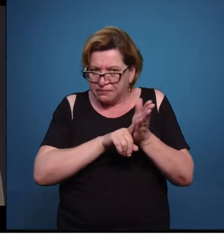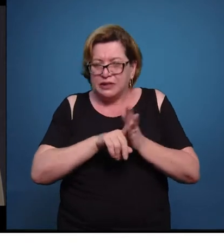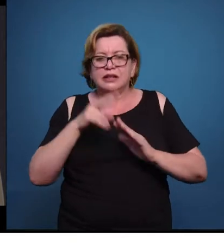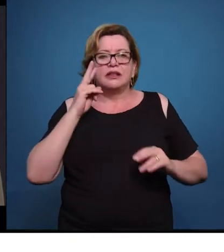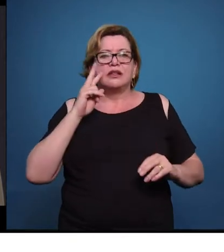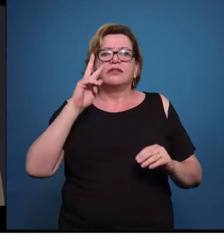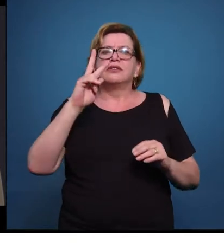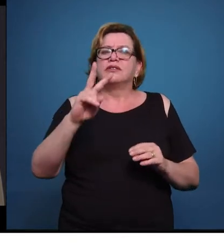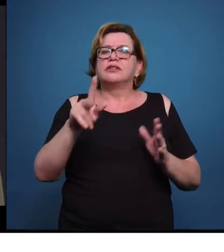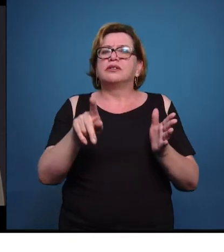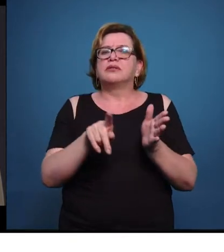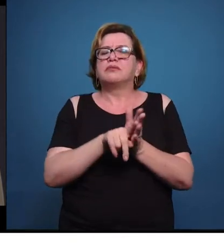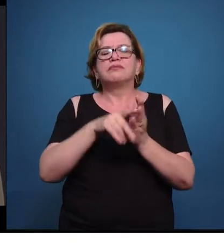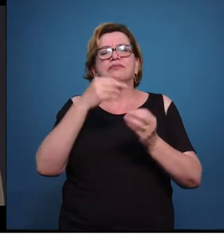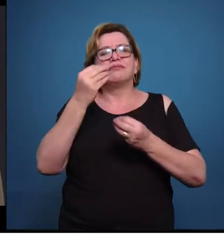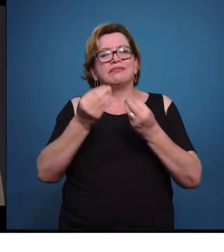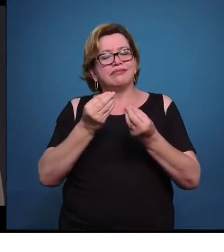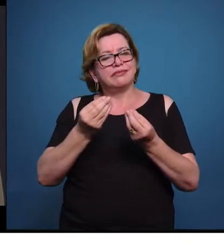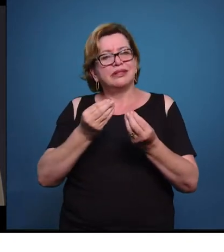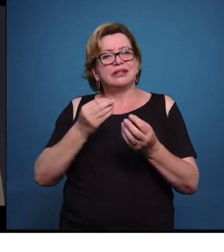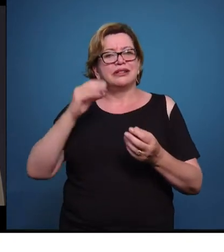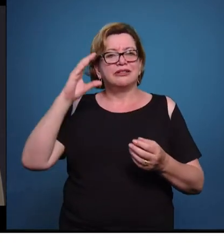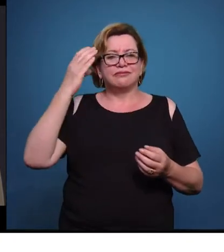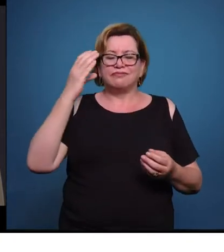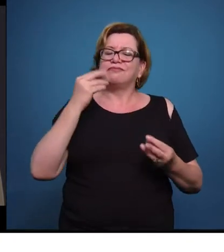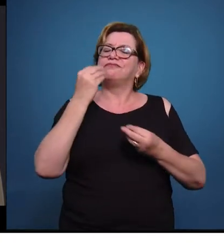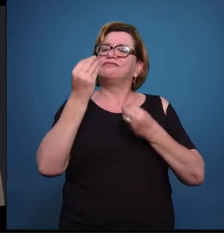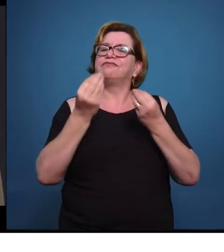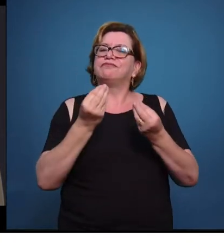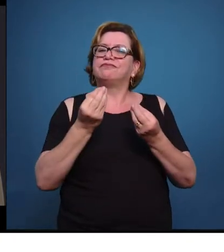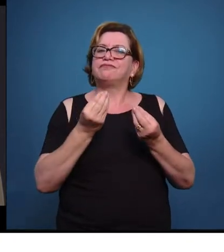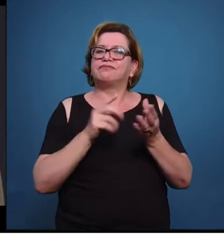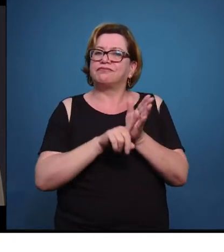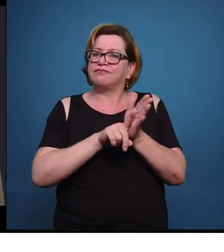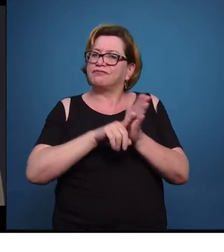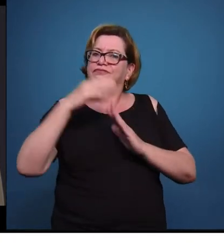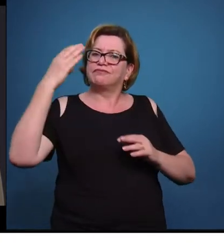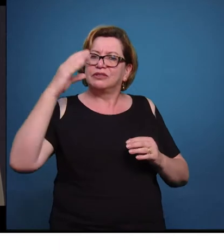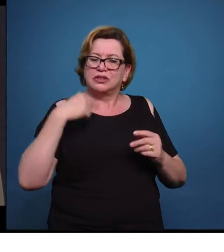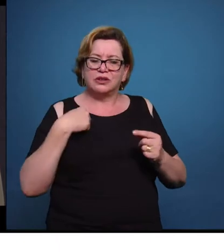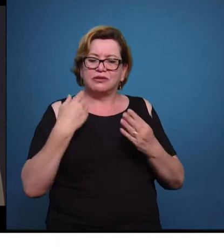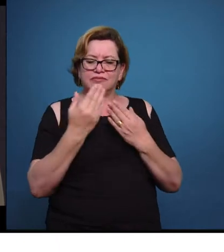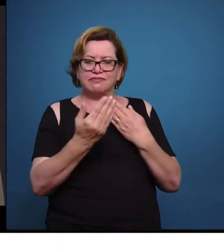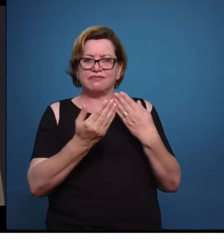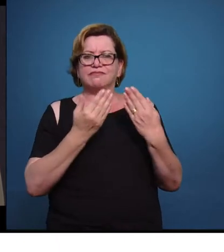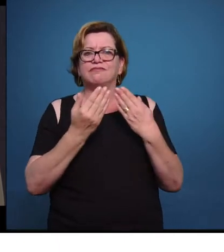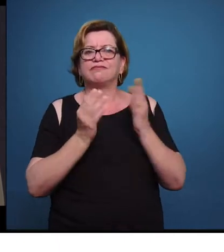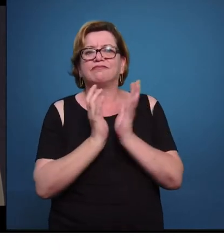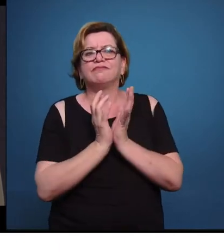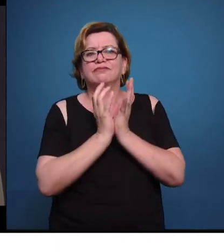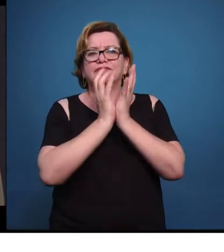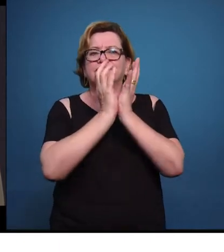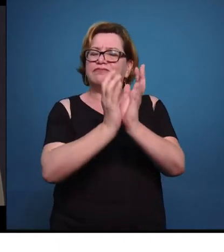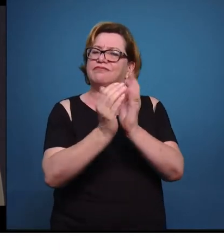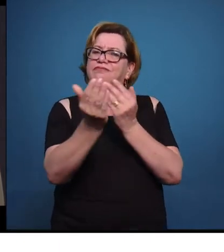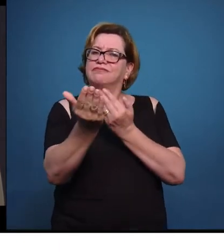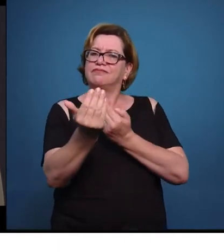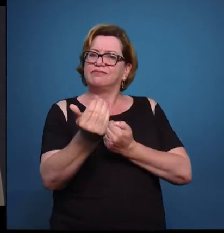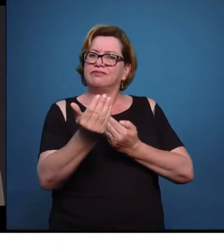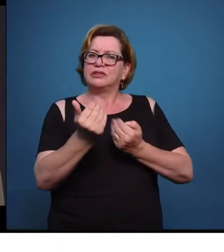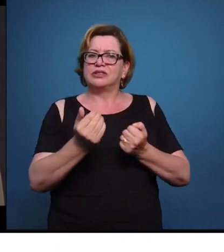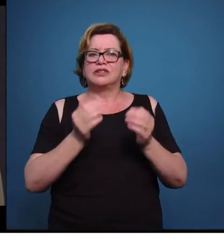Iniciação Científica Júnior, via Fundação Araucária, onde a gente fez uma análise da participação do jovem